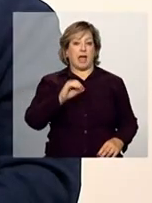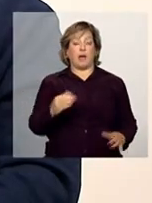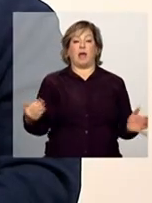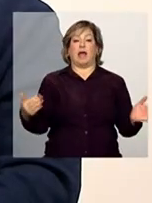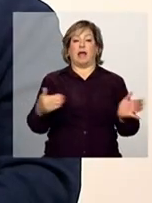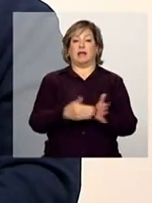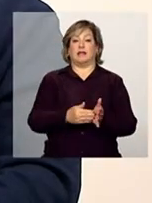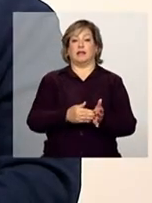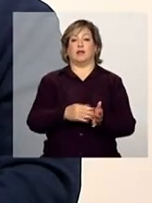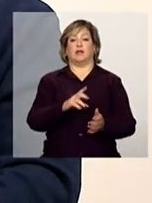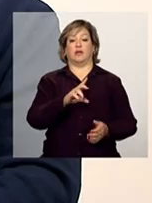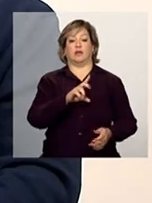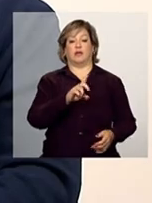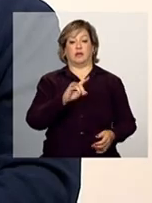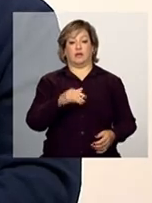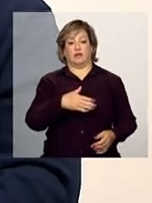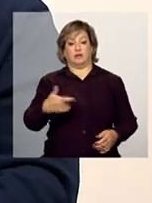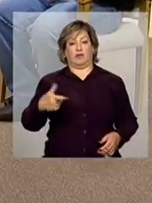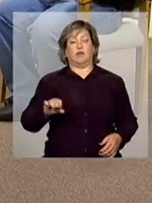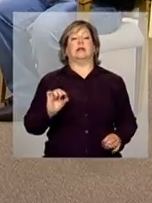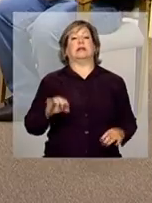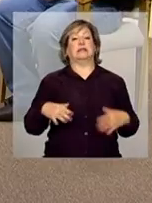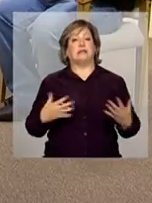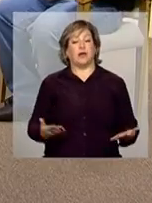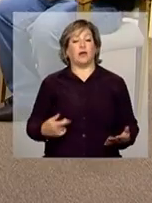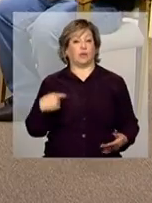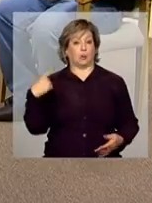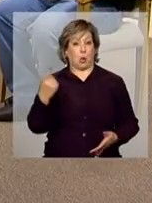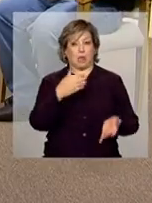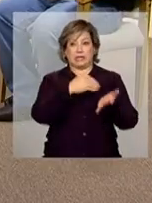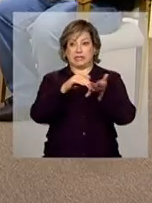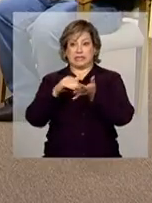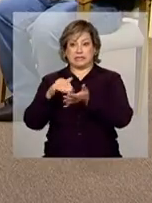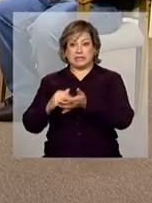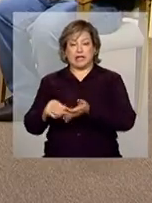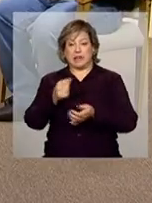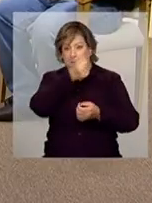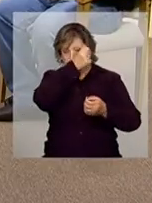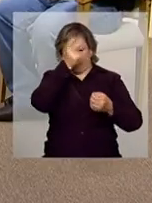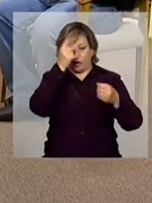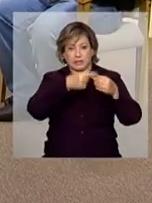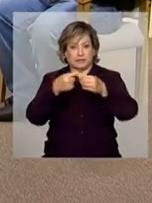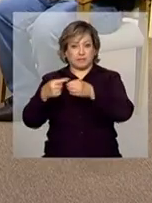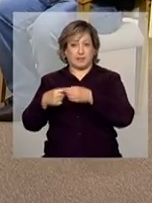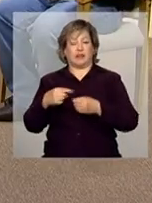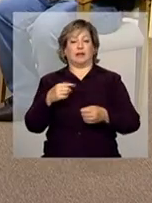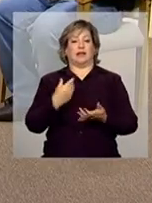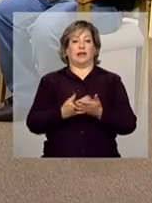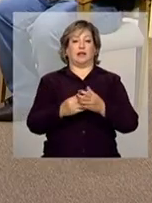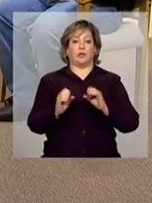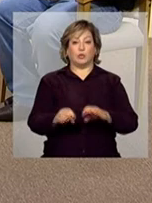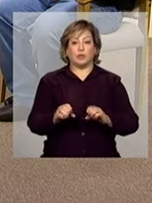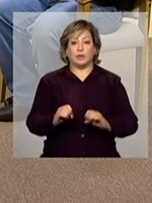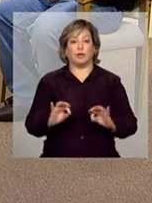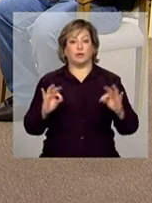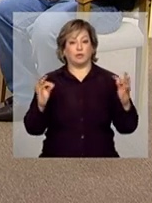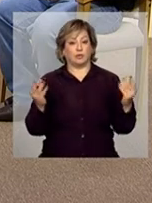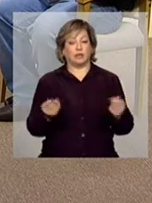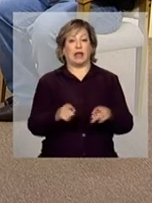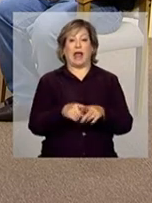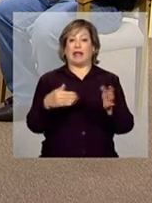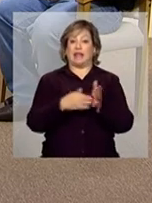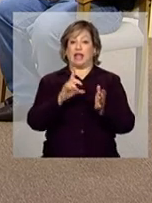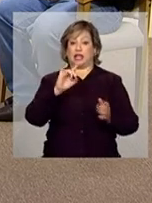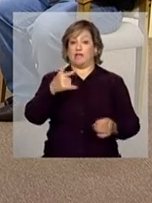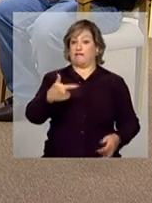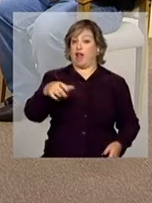Dia 29. Então, pode perder o tempo. Então, os secretários municipais de educação, os estudos, falar juntos. Secretários municipais, até dia 29,